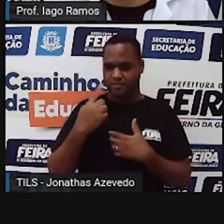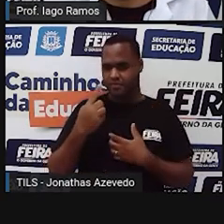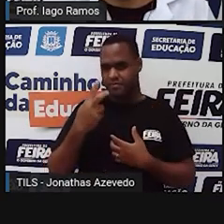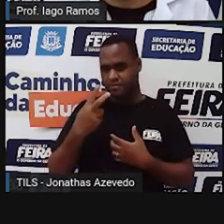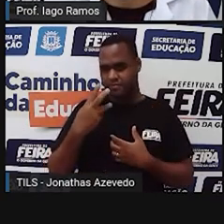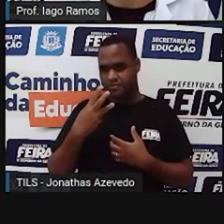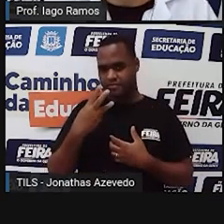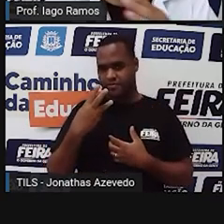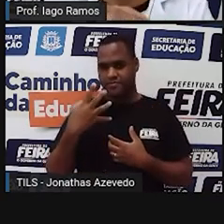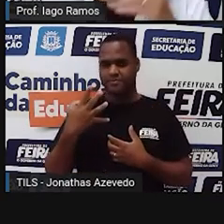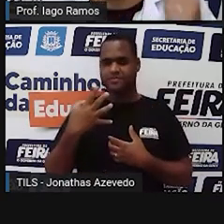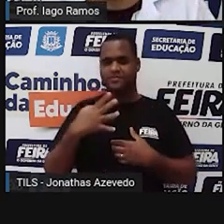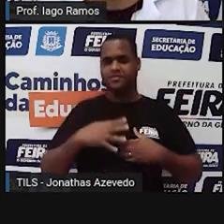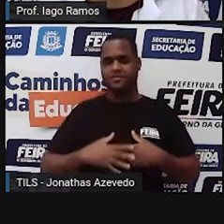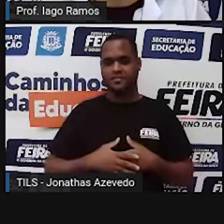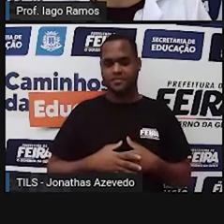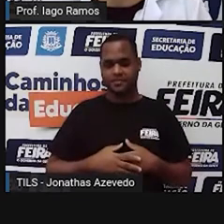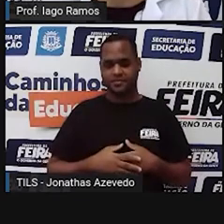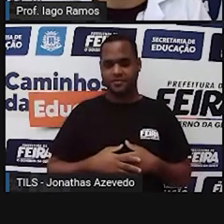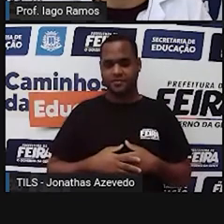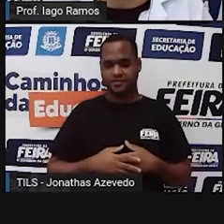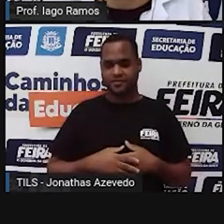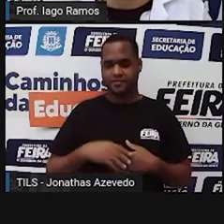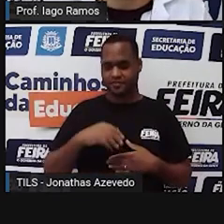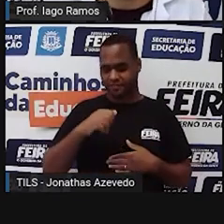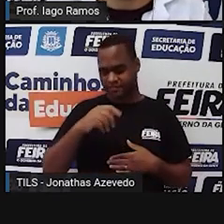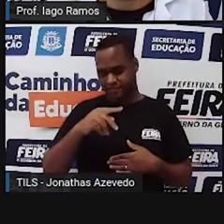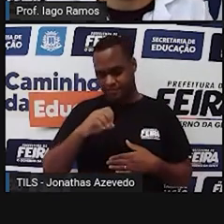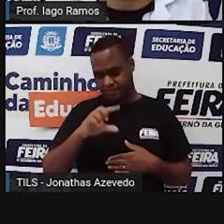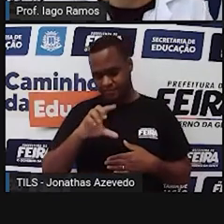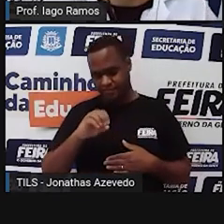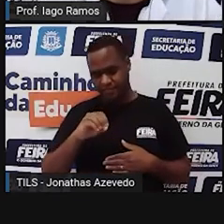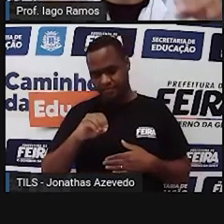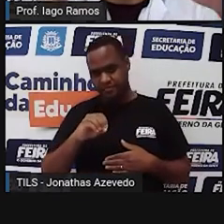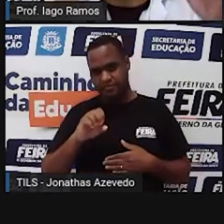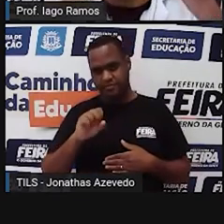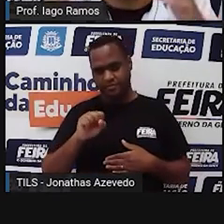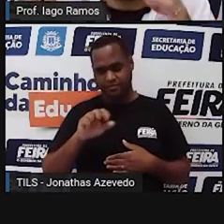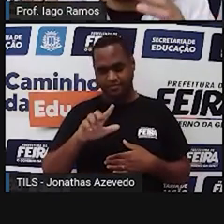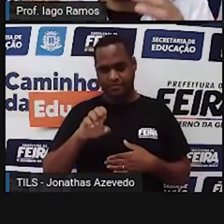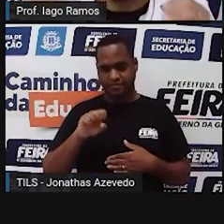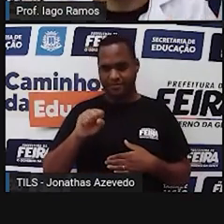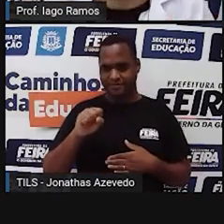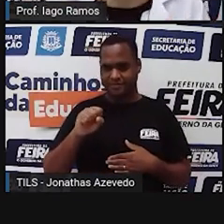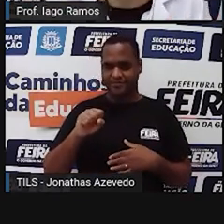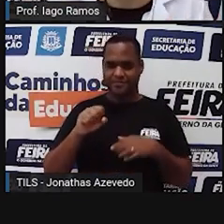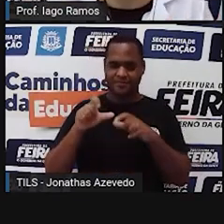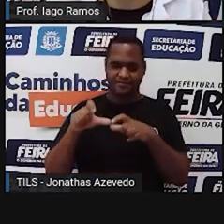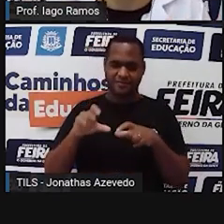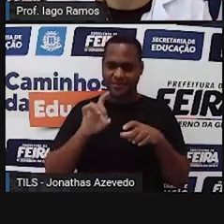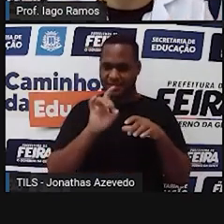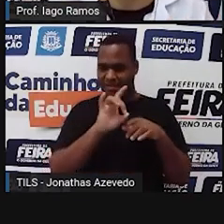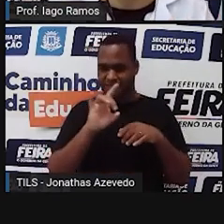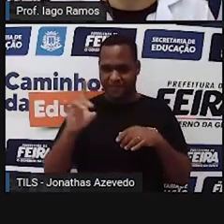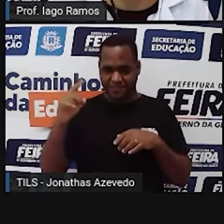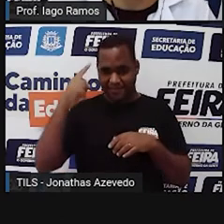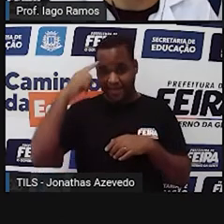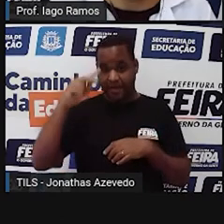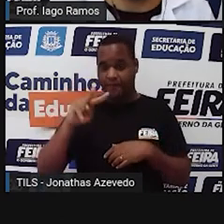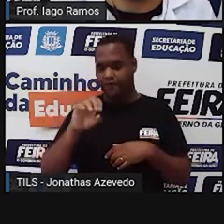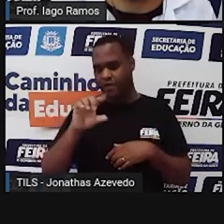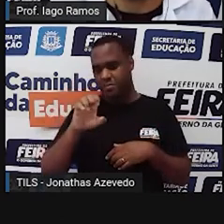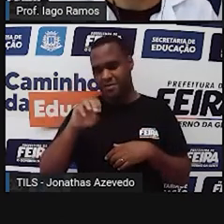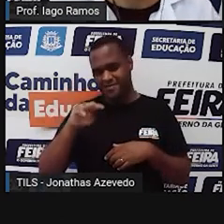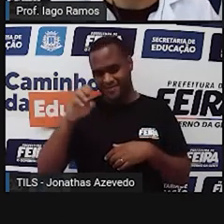a 3 e a 4, e está ali também a de Apolônio Sales. E para cada uma dessas usinas, tem ali o volume